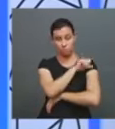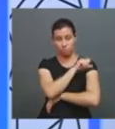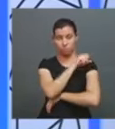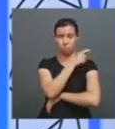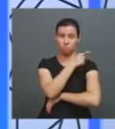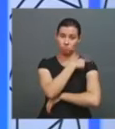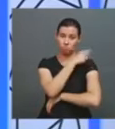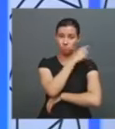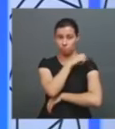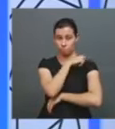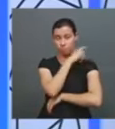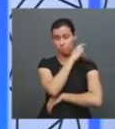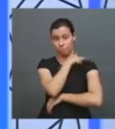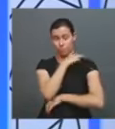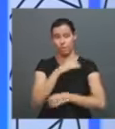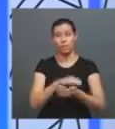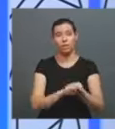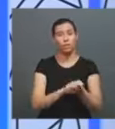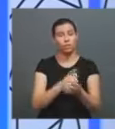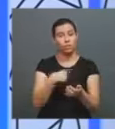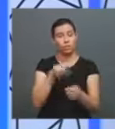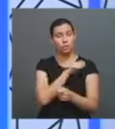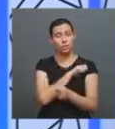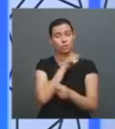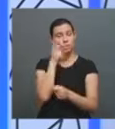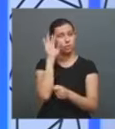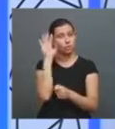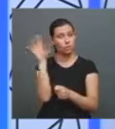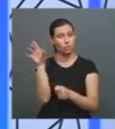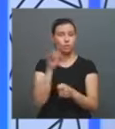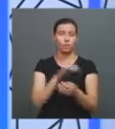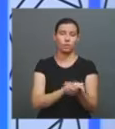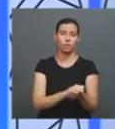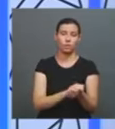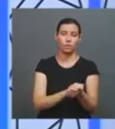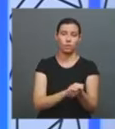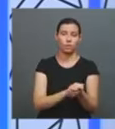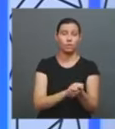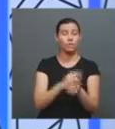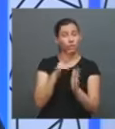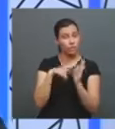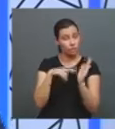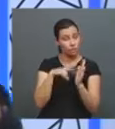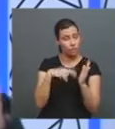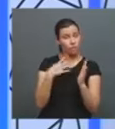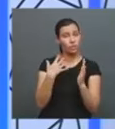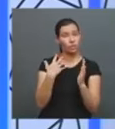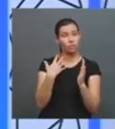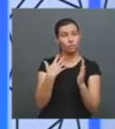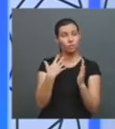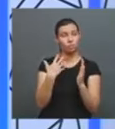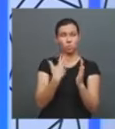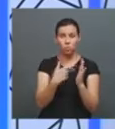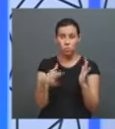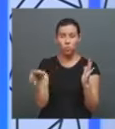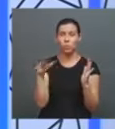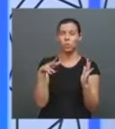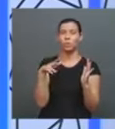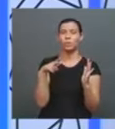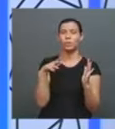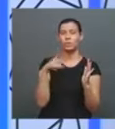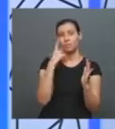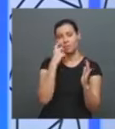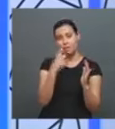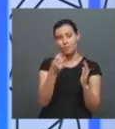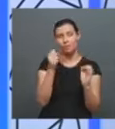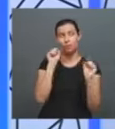gente fica dando, às vezes, livro teórico demais para os alunos, eu brinco um pouco. A gente tem que ler coisas também que é interessante para fazer visões de mundo.